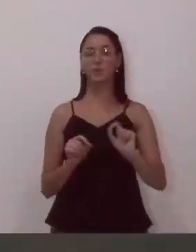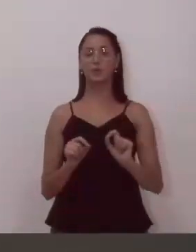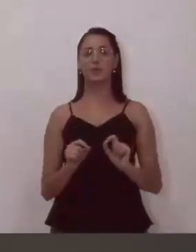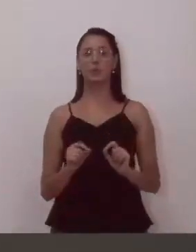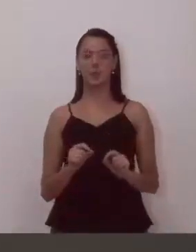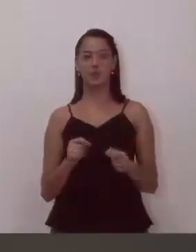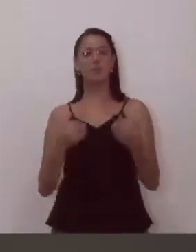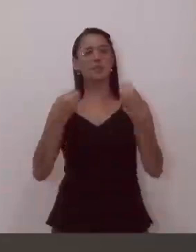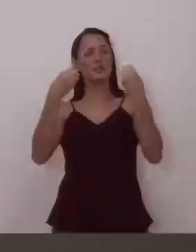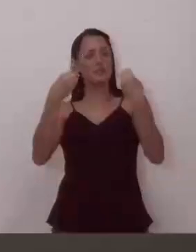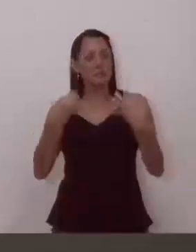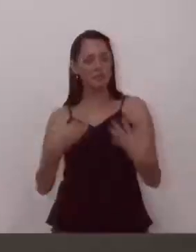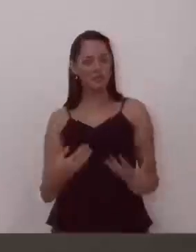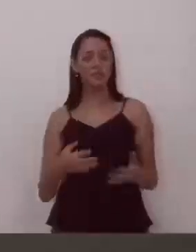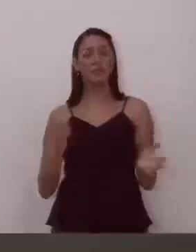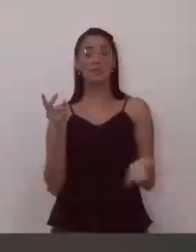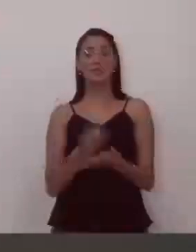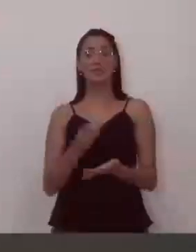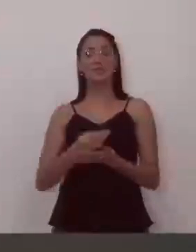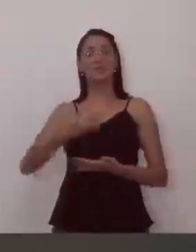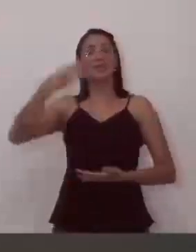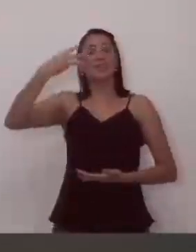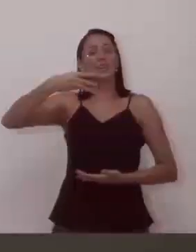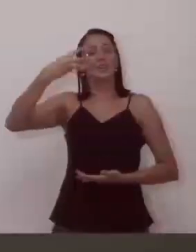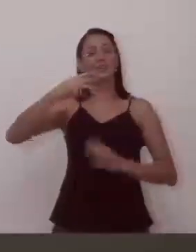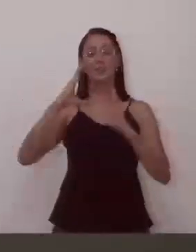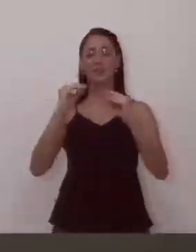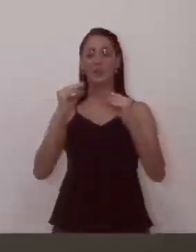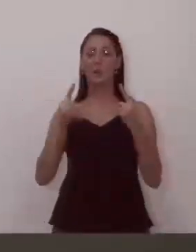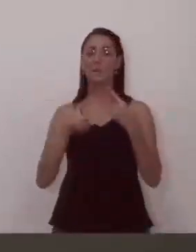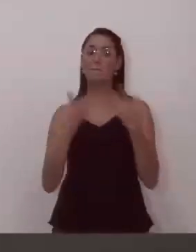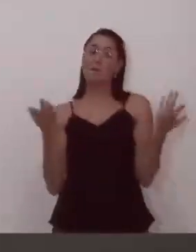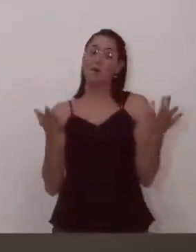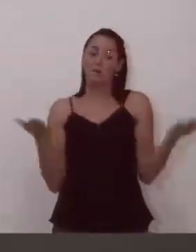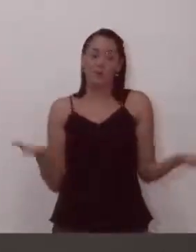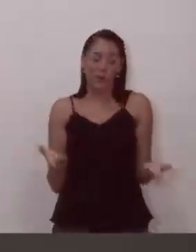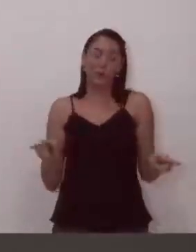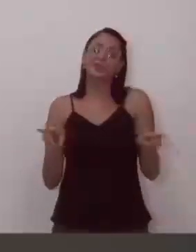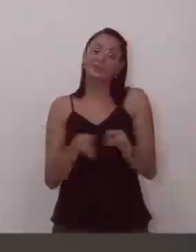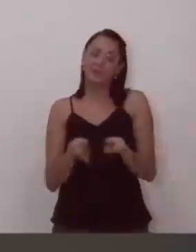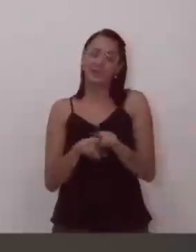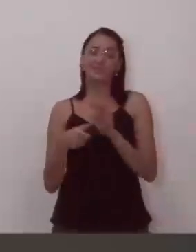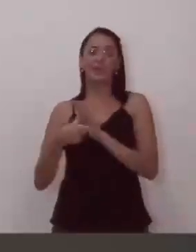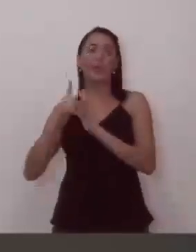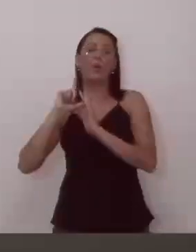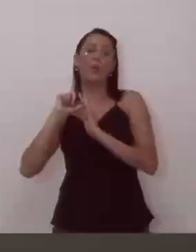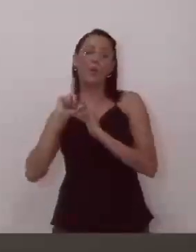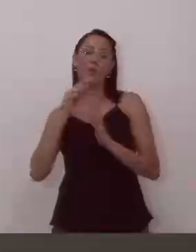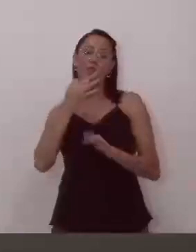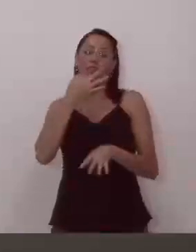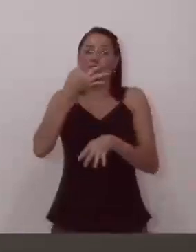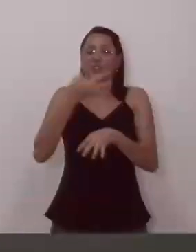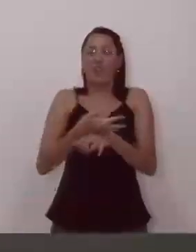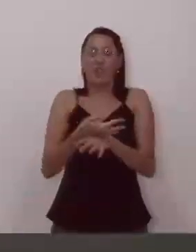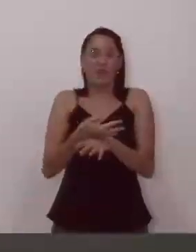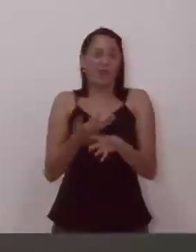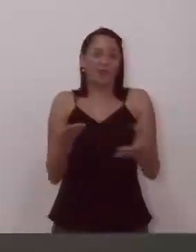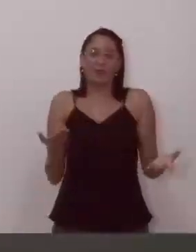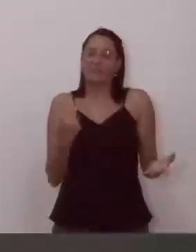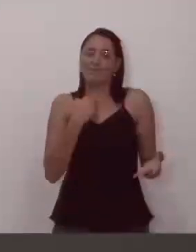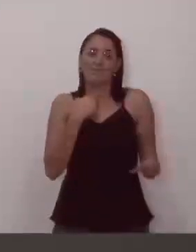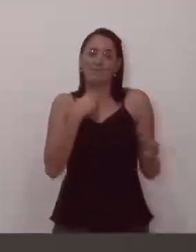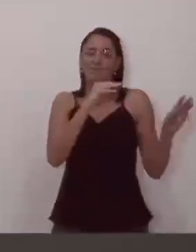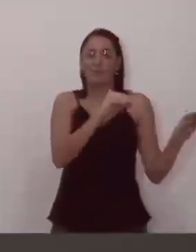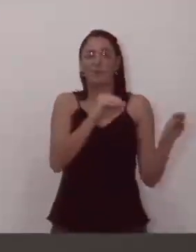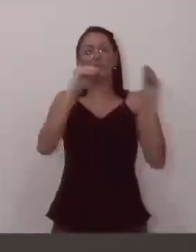Está sendo feita esta terça-feira, mas infelizmente coincidiu aqui com a reunião da Câmara, porque ontem foi feriado, não dava para ser a nossa